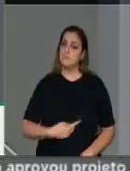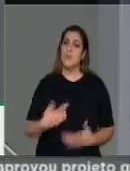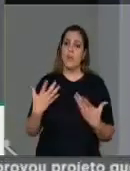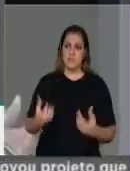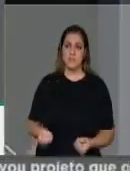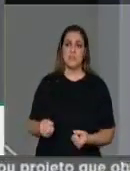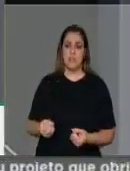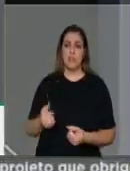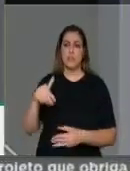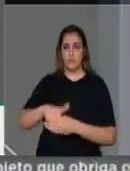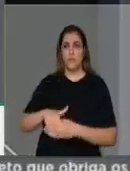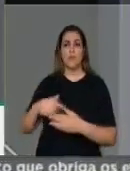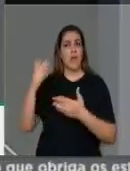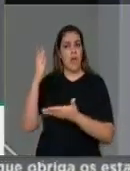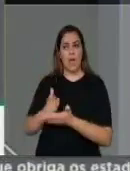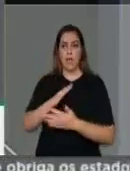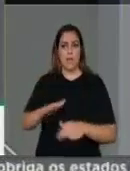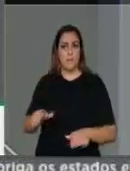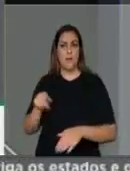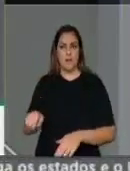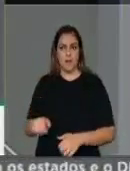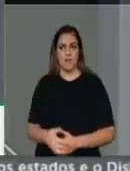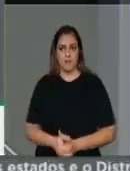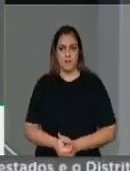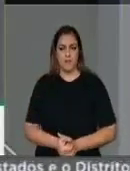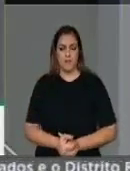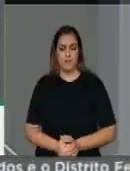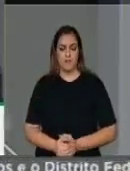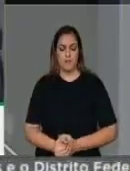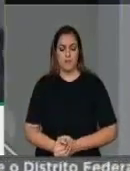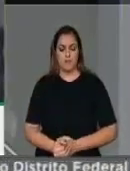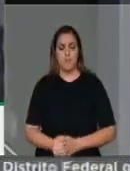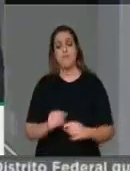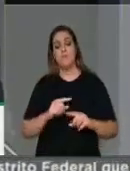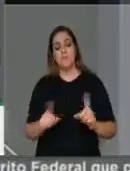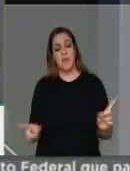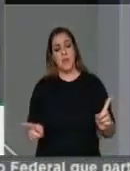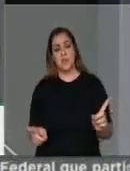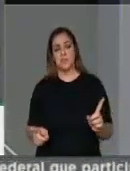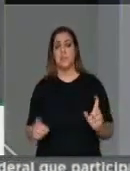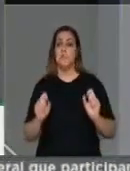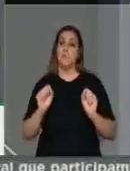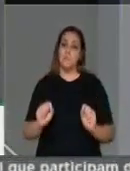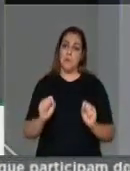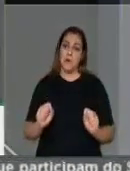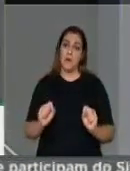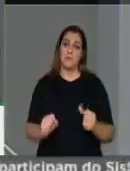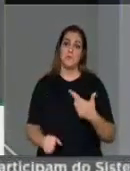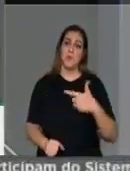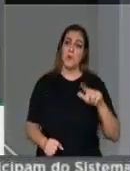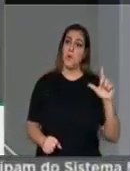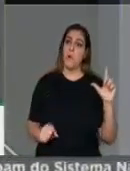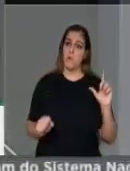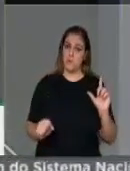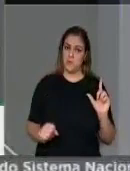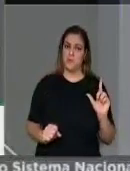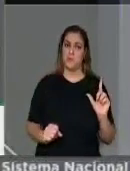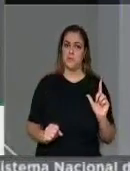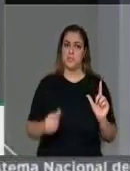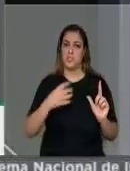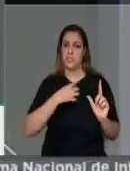Mas tem um outro elemento, uma outra possibilidade, que facilitaria